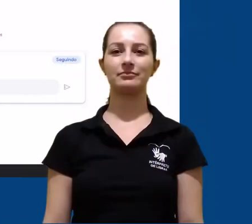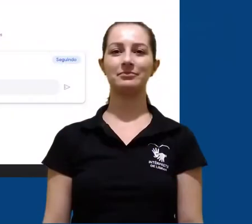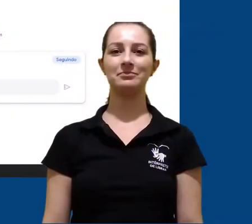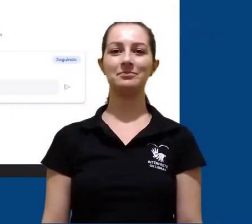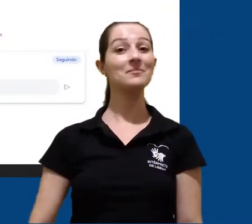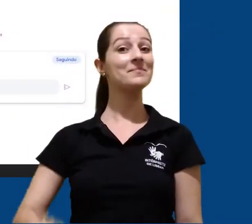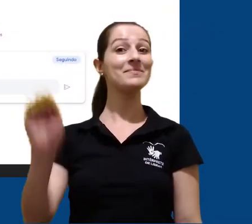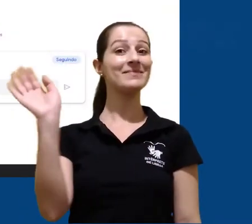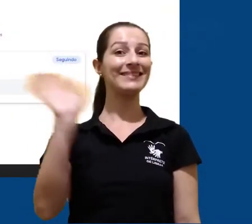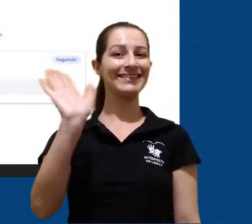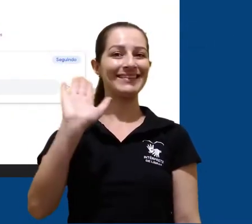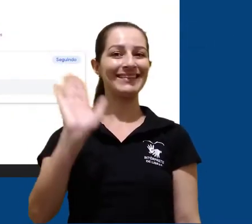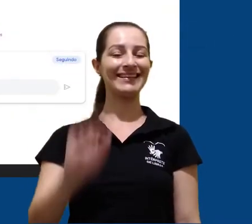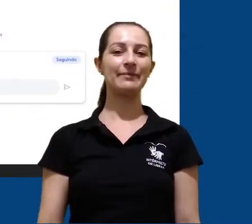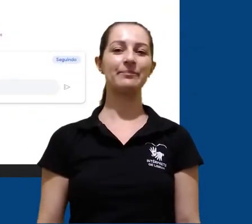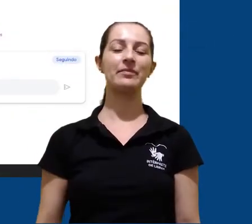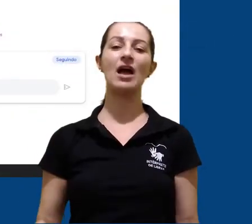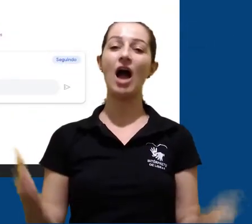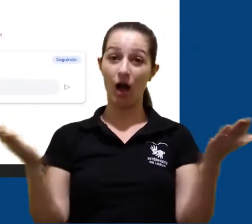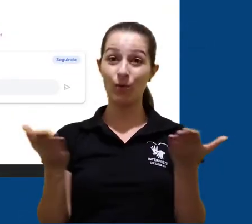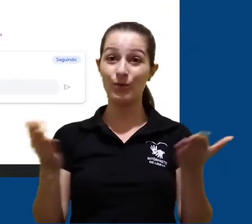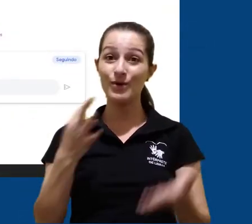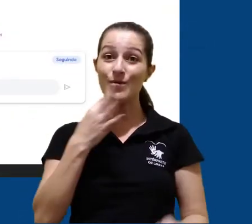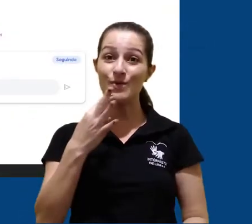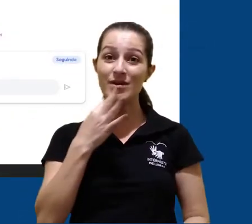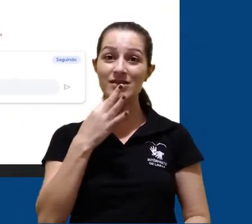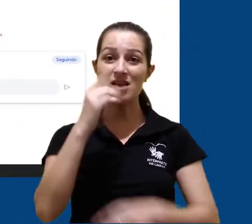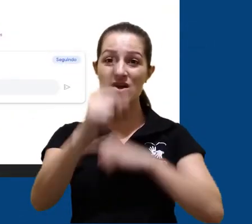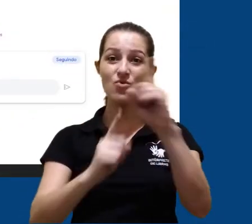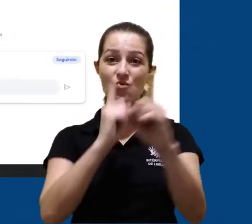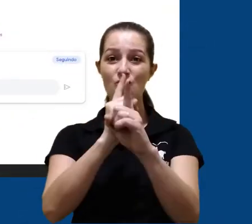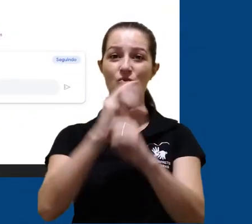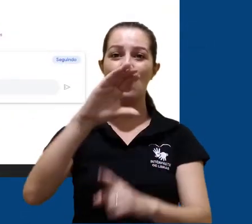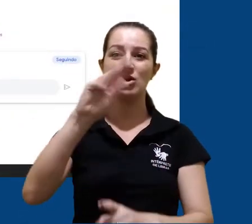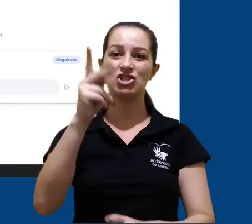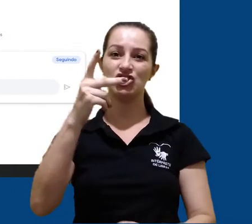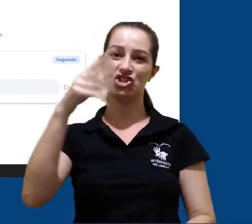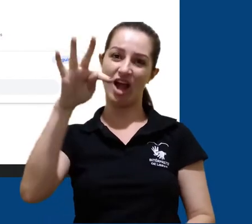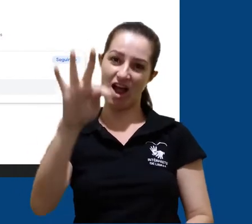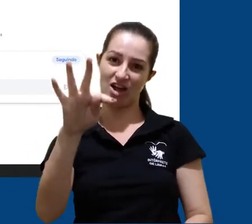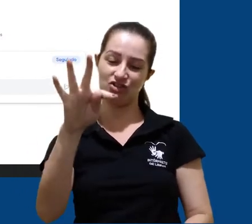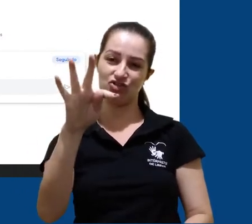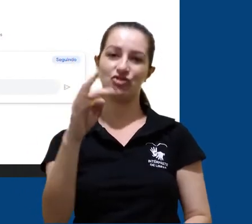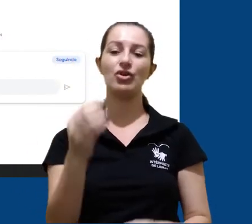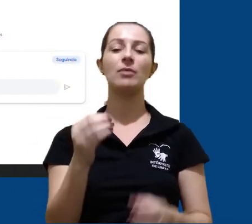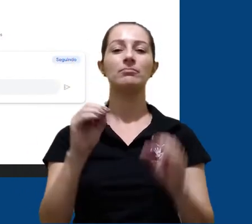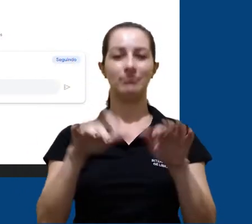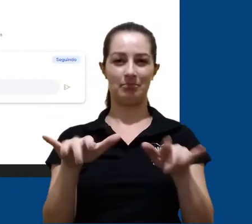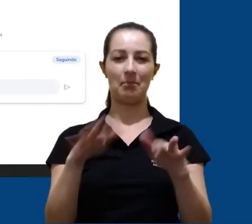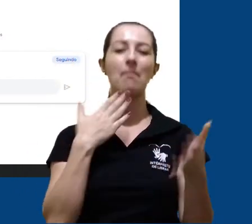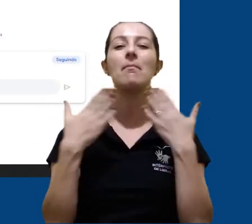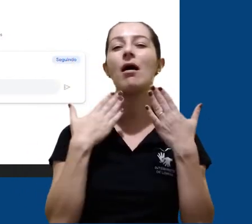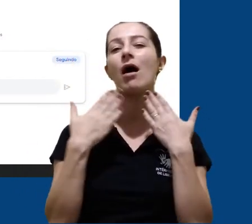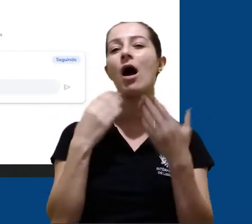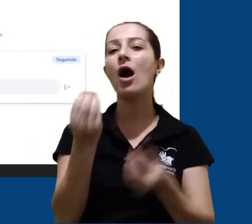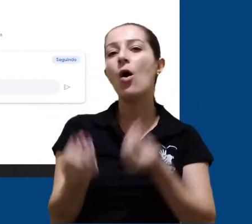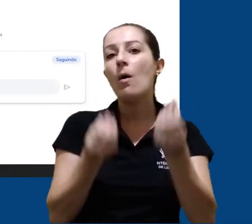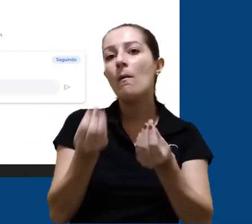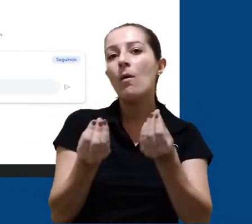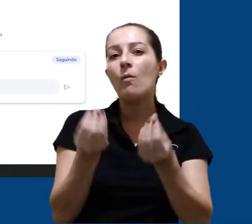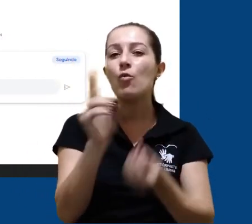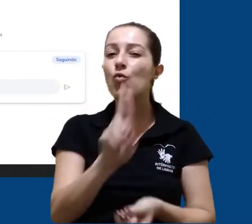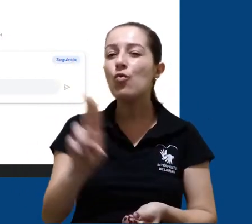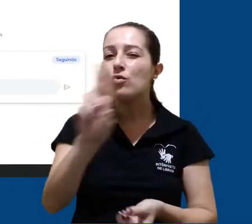Olá, vamos conhecer o Google Chat e descobrir como podemos utilizar esse recurso de forma